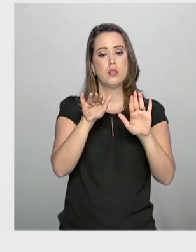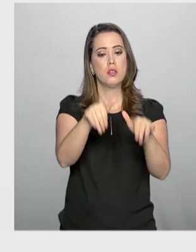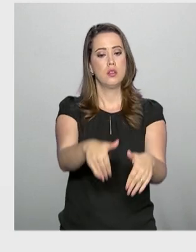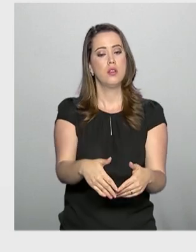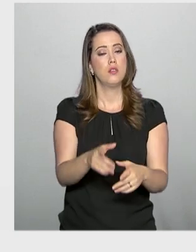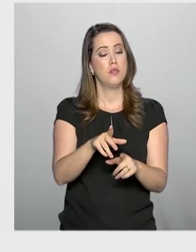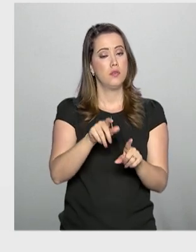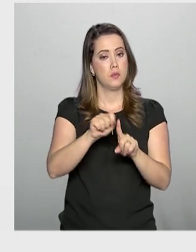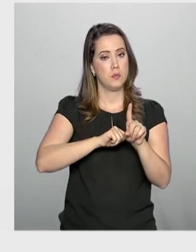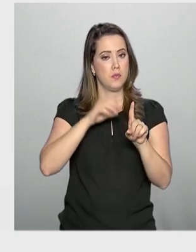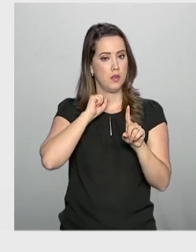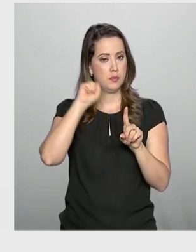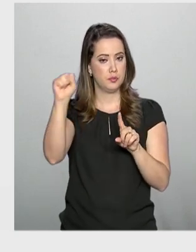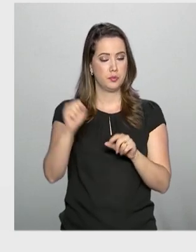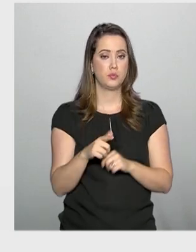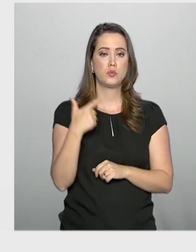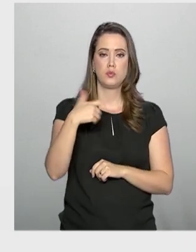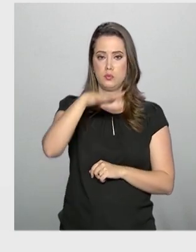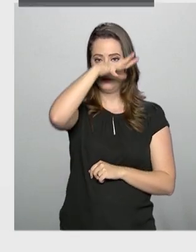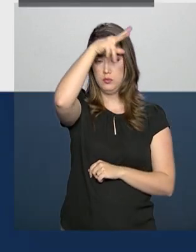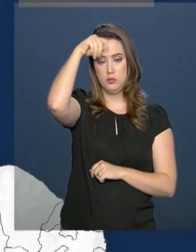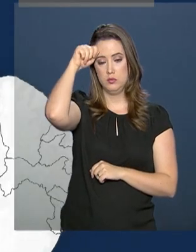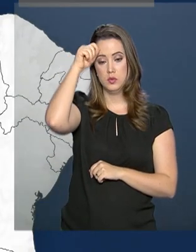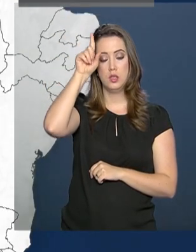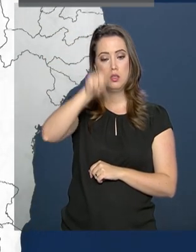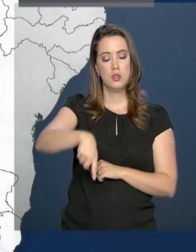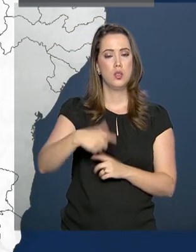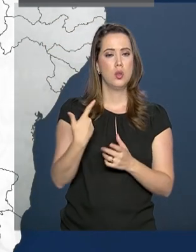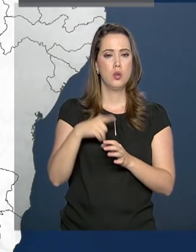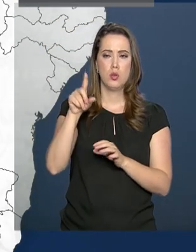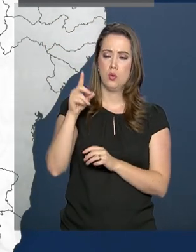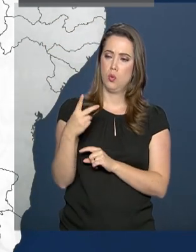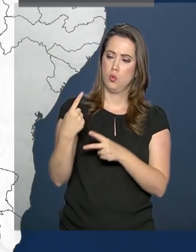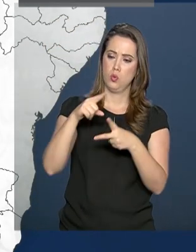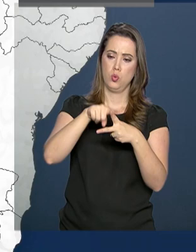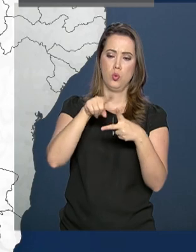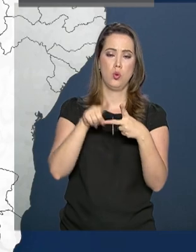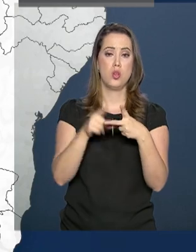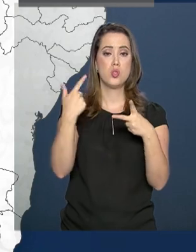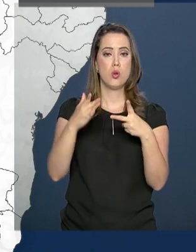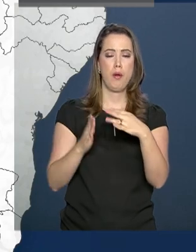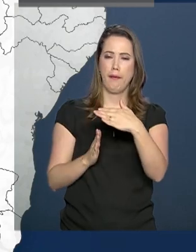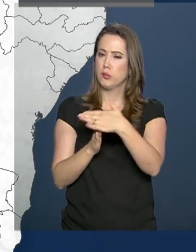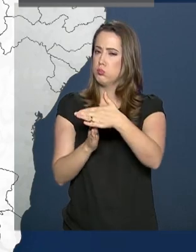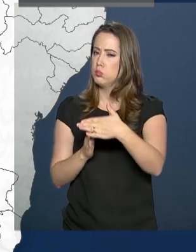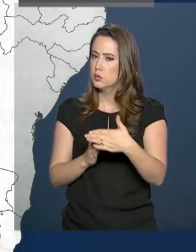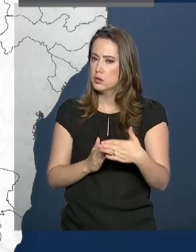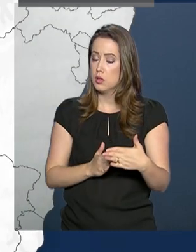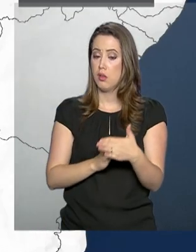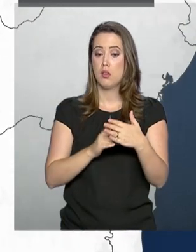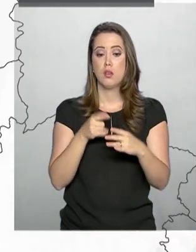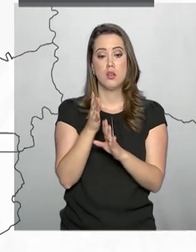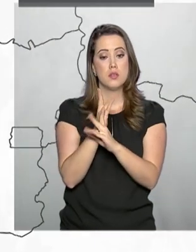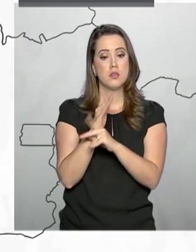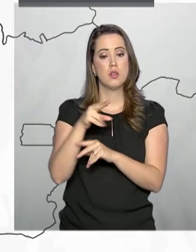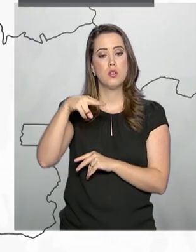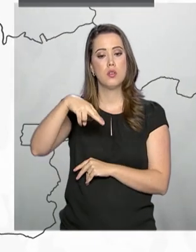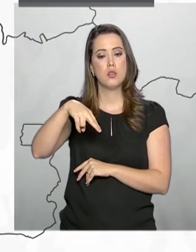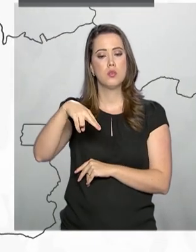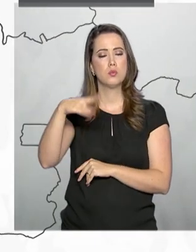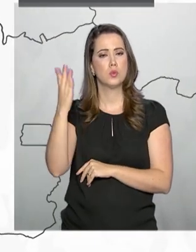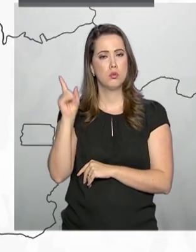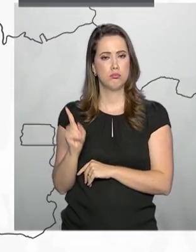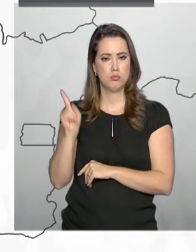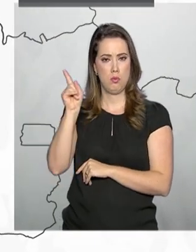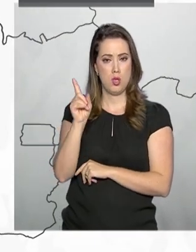do mês de abril. No estado de Mato Grosso serão estabelecidos dois pontos de bloqueio nos municípios de Nova Santa Helena